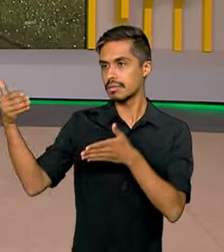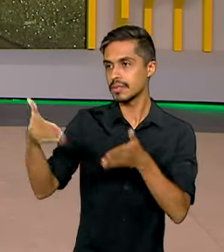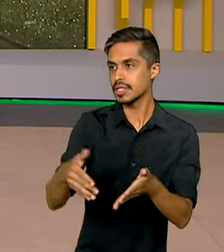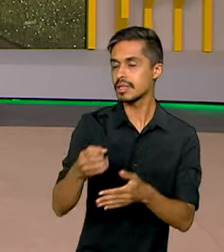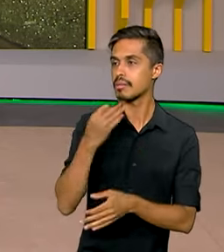noite. noite.